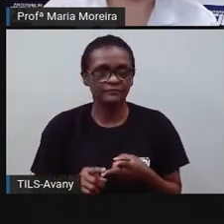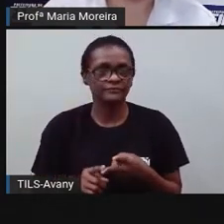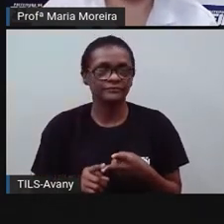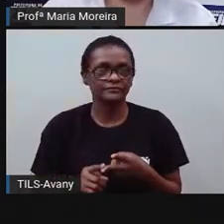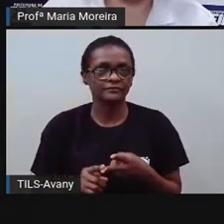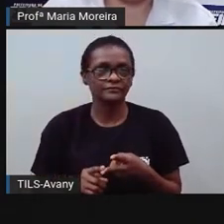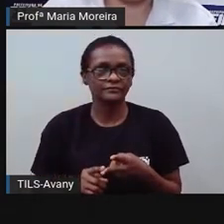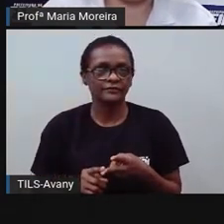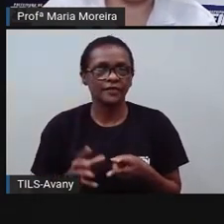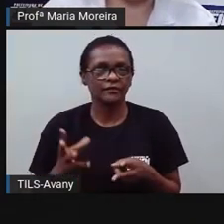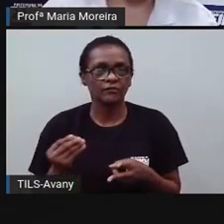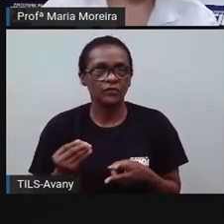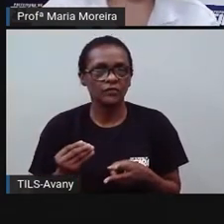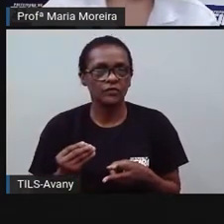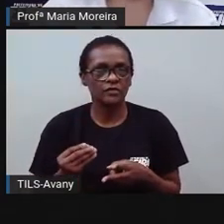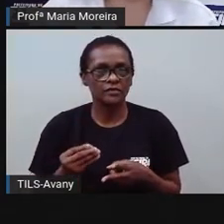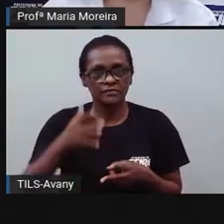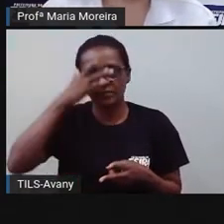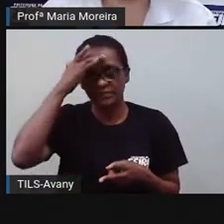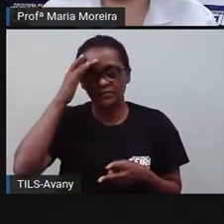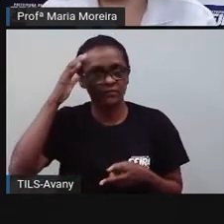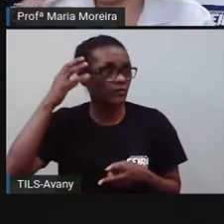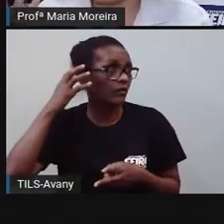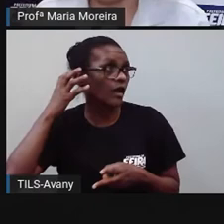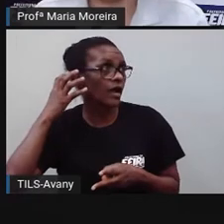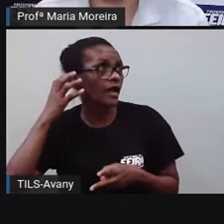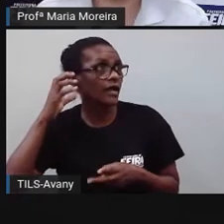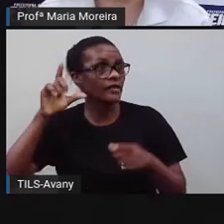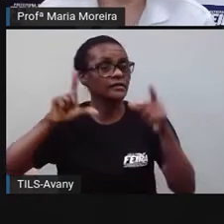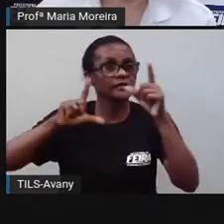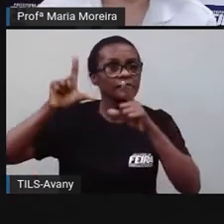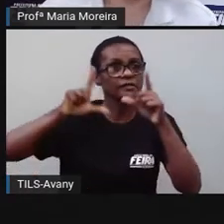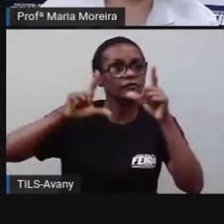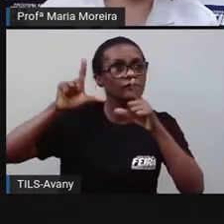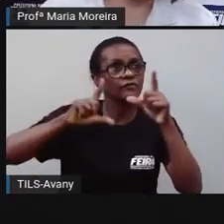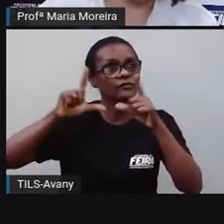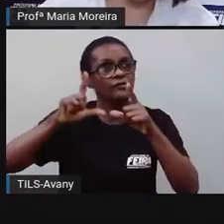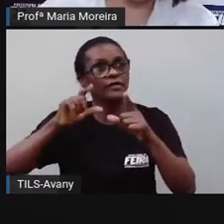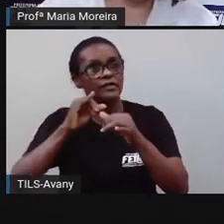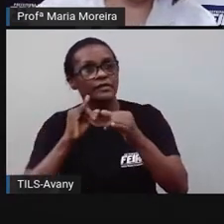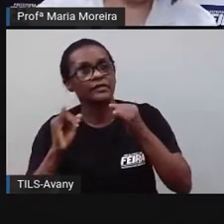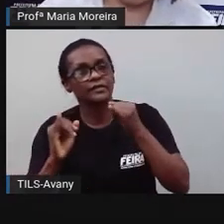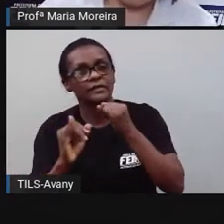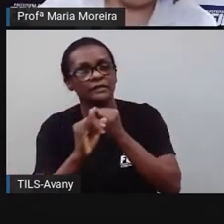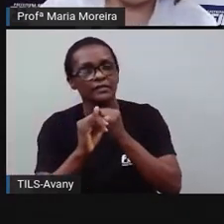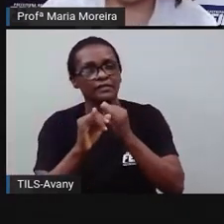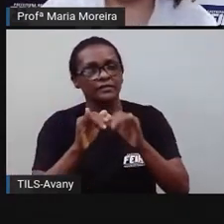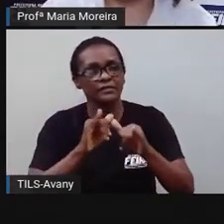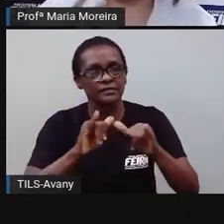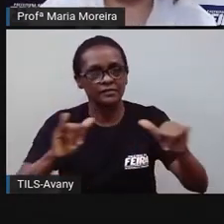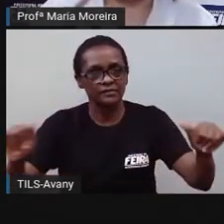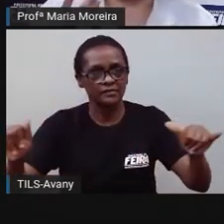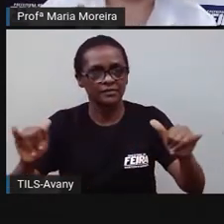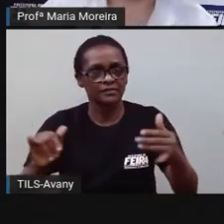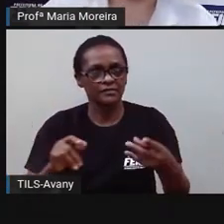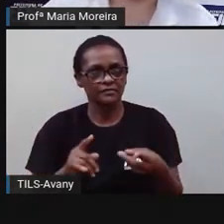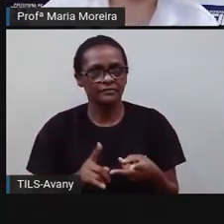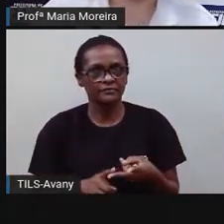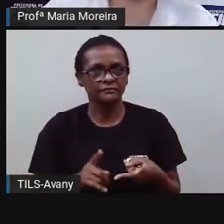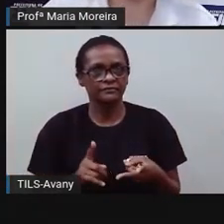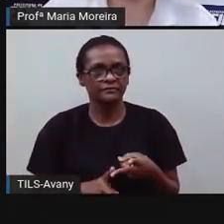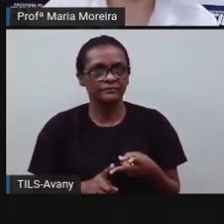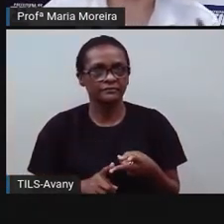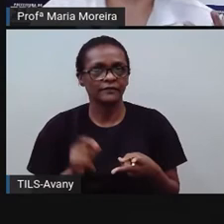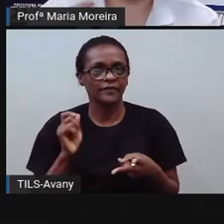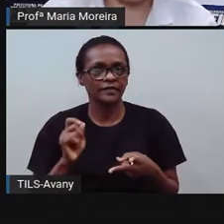rádio, né? Isso que a prova falou. Então, tudo isso aí, uma revista, são as notícias e quem trabalha aí com os meios